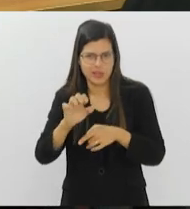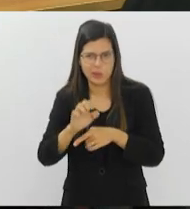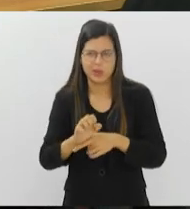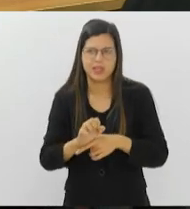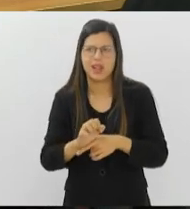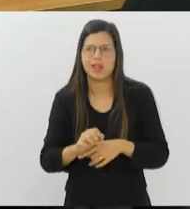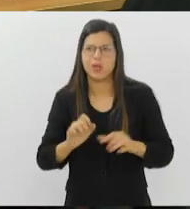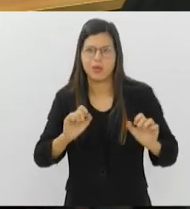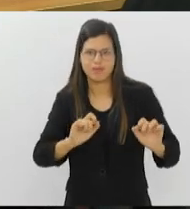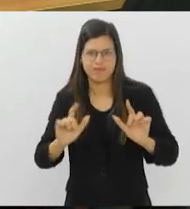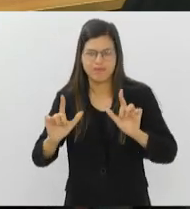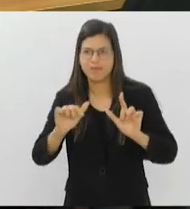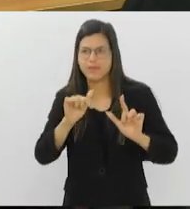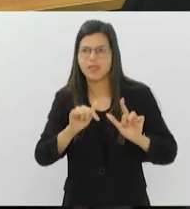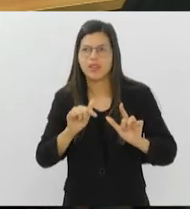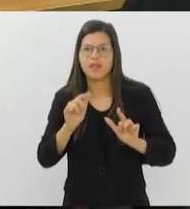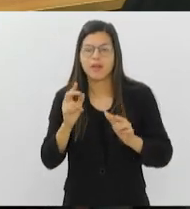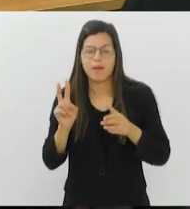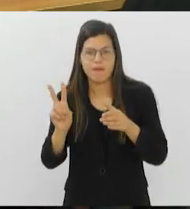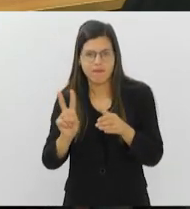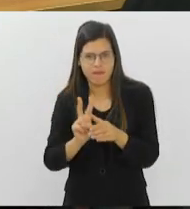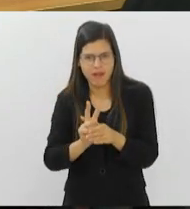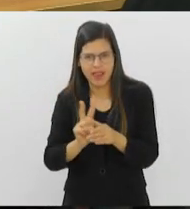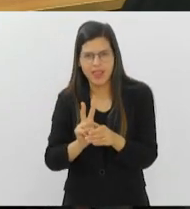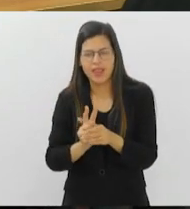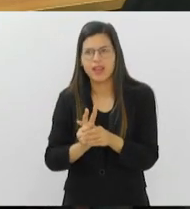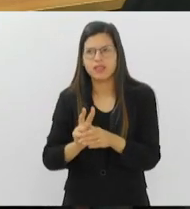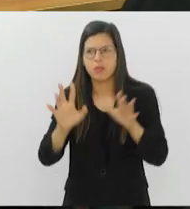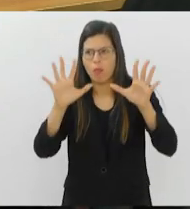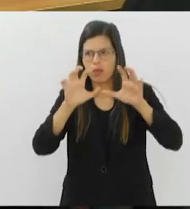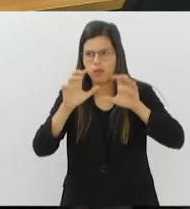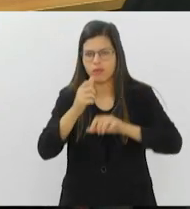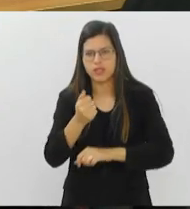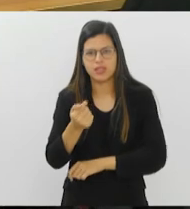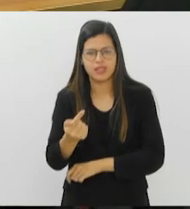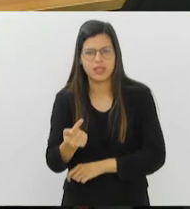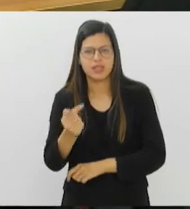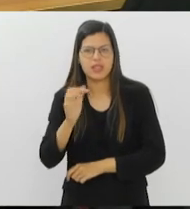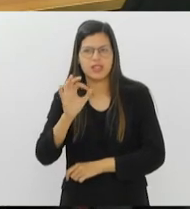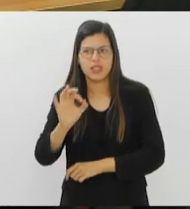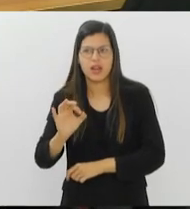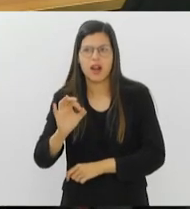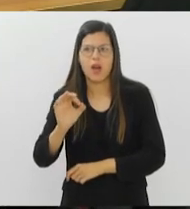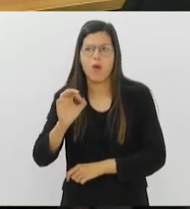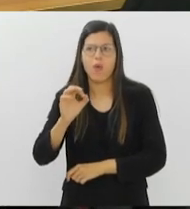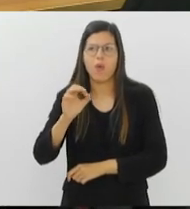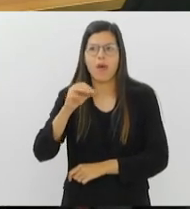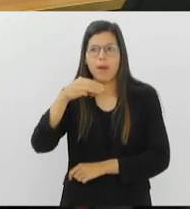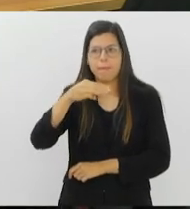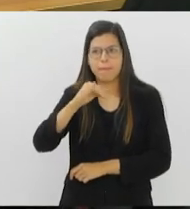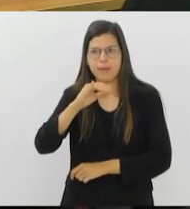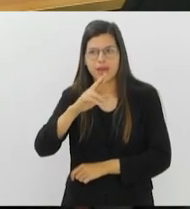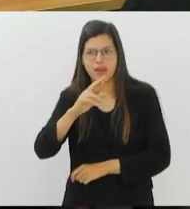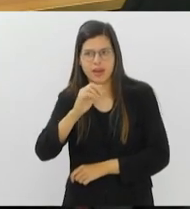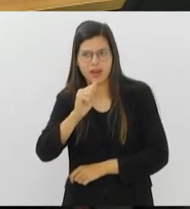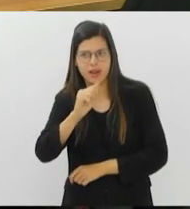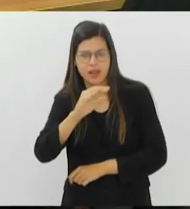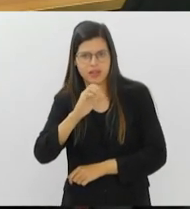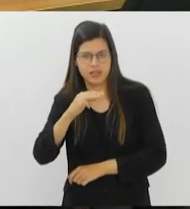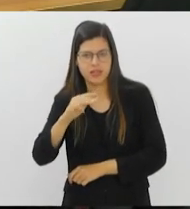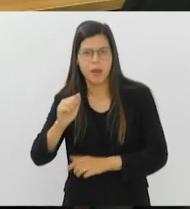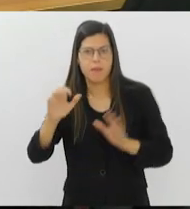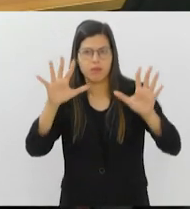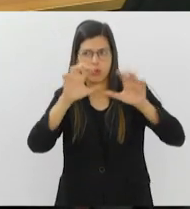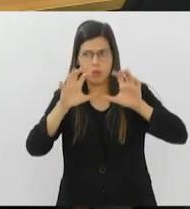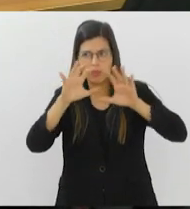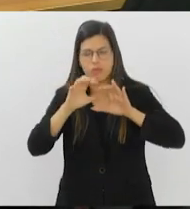tela, você vê aí Valença, o tempo está nublado, 17 graus nesse momento. Miracema, o tempo está nublado, com um pouco de